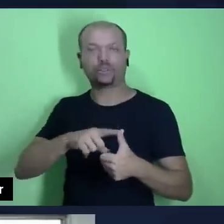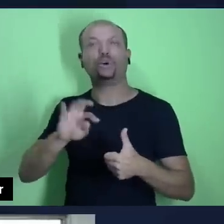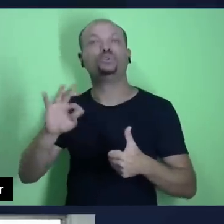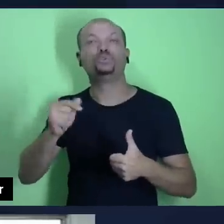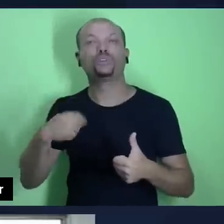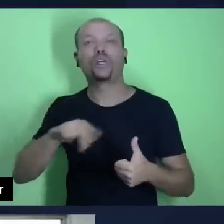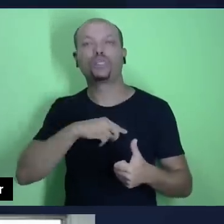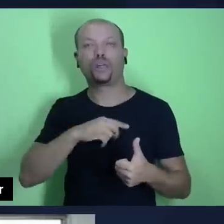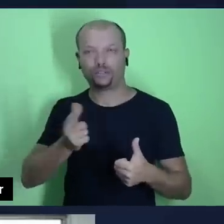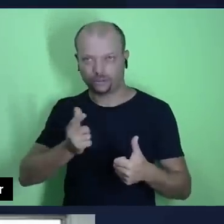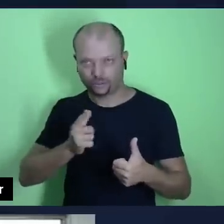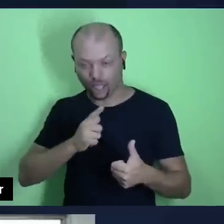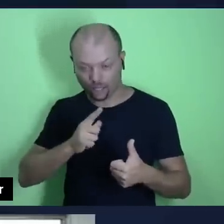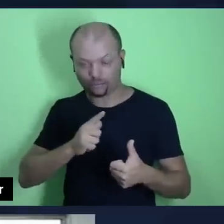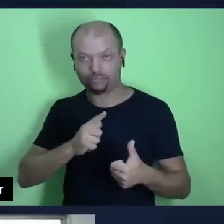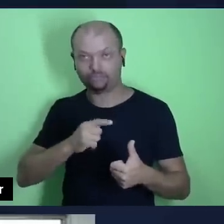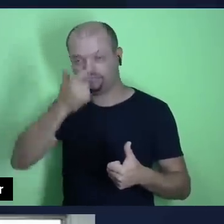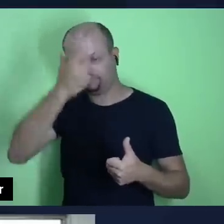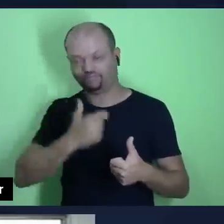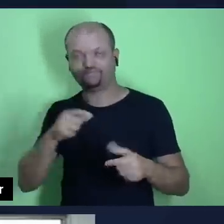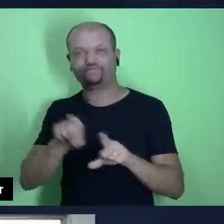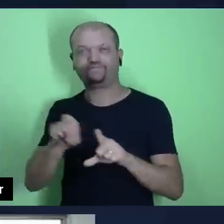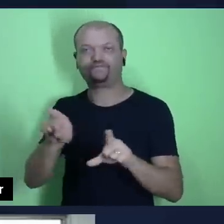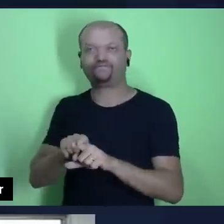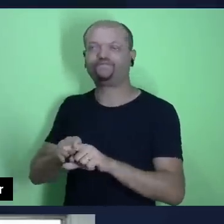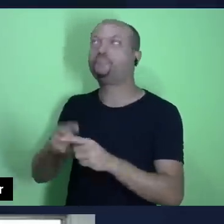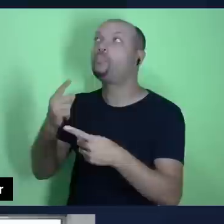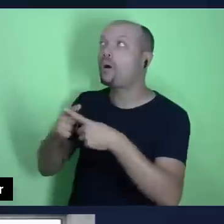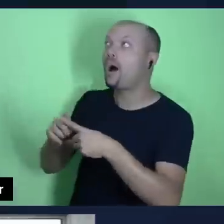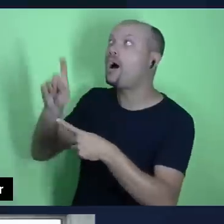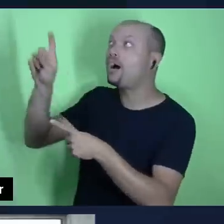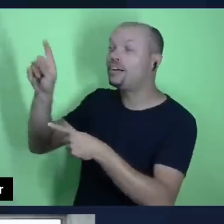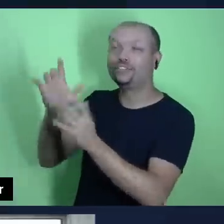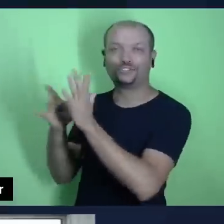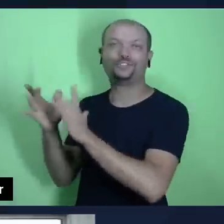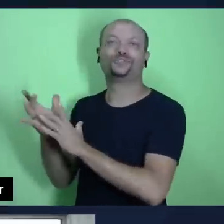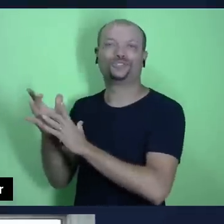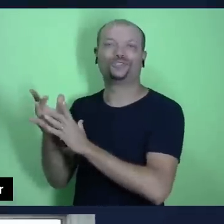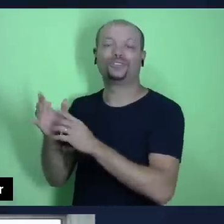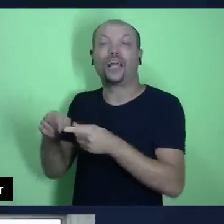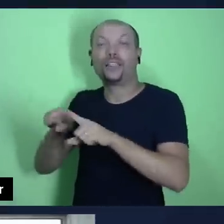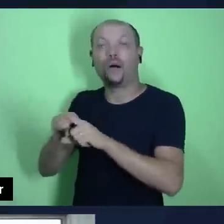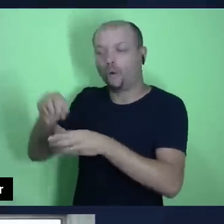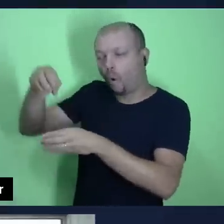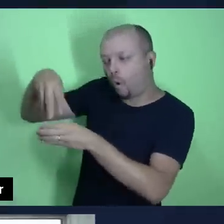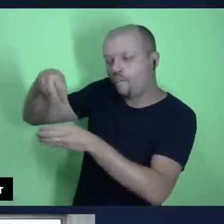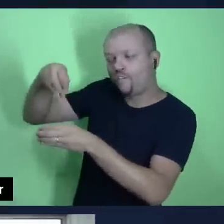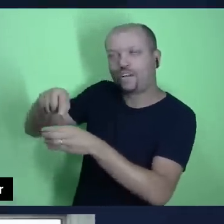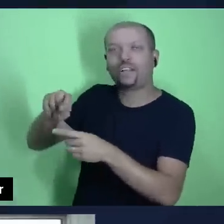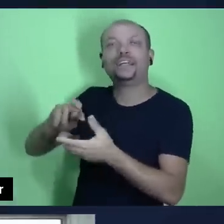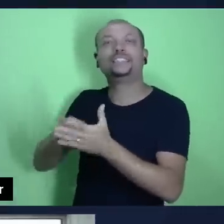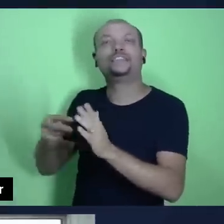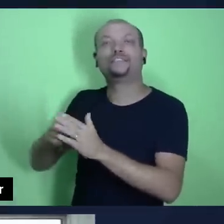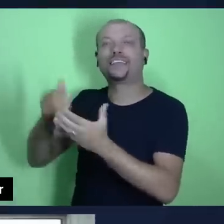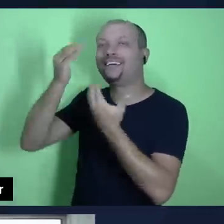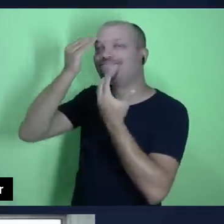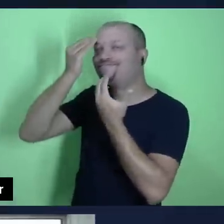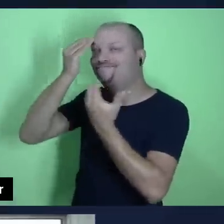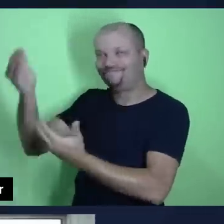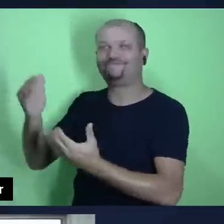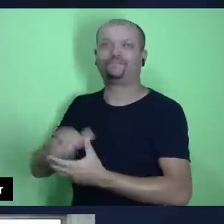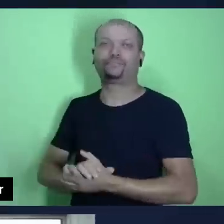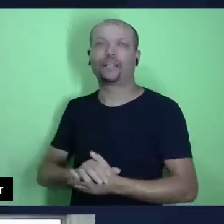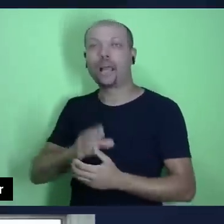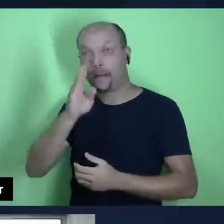graças a Jesus Cristo e a sua eterna salvação. Então, o ato de ofertar é um ato de gratidão, primeiramente, pela